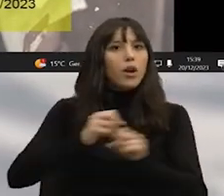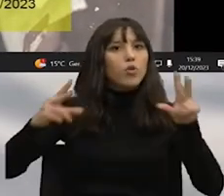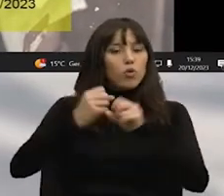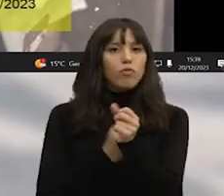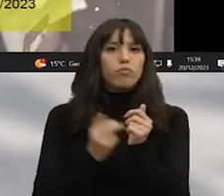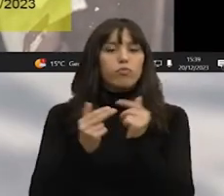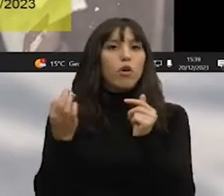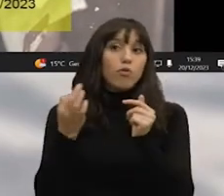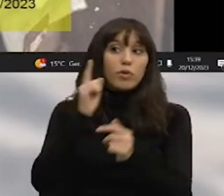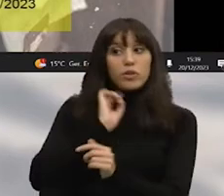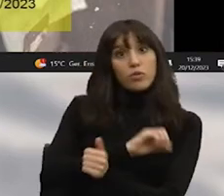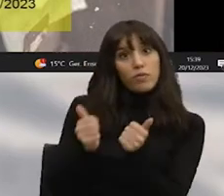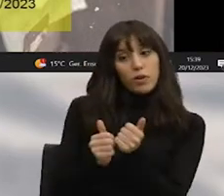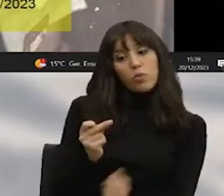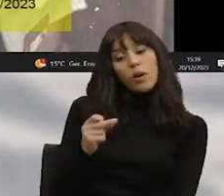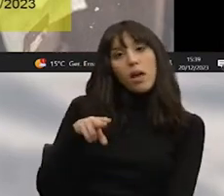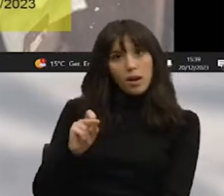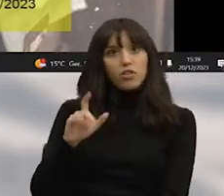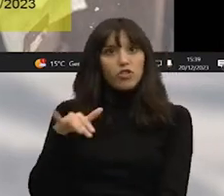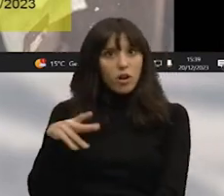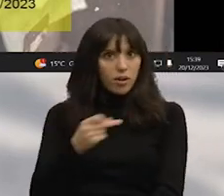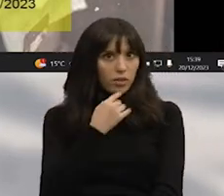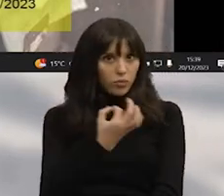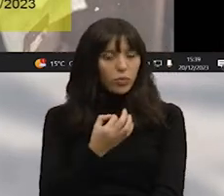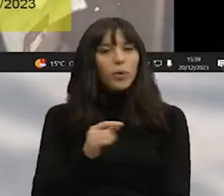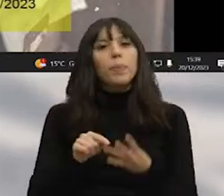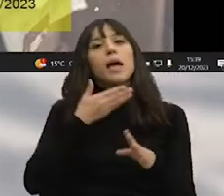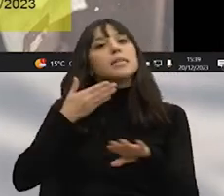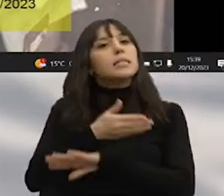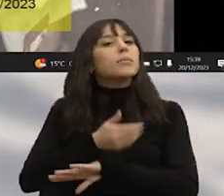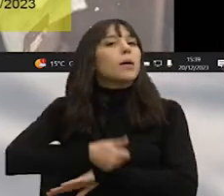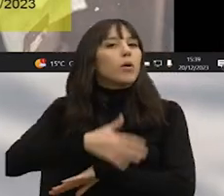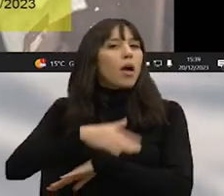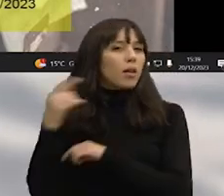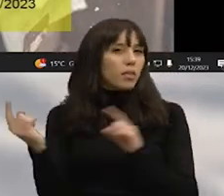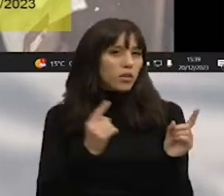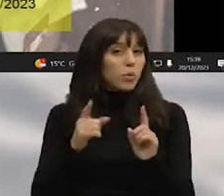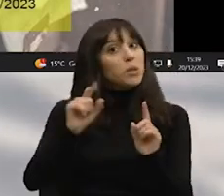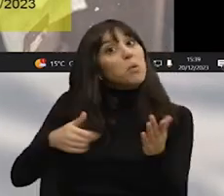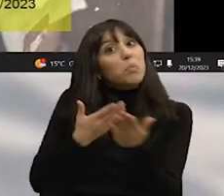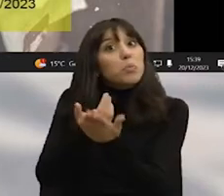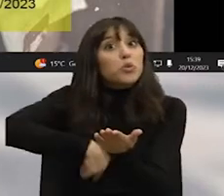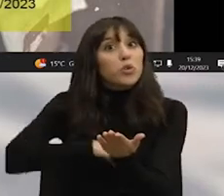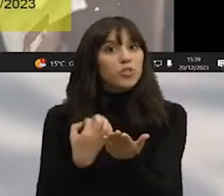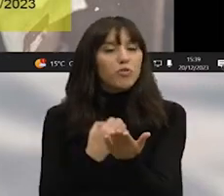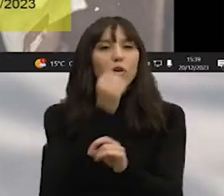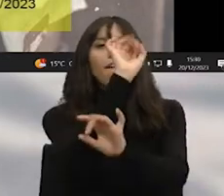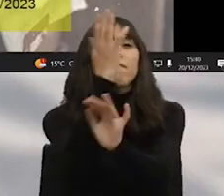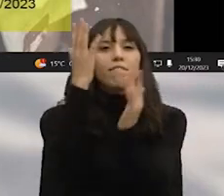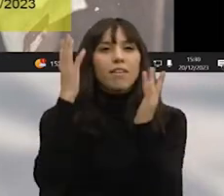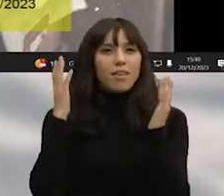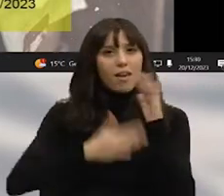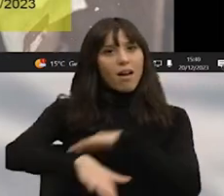a esta reunião trazido pela Sra. Vereadora Ana Jara, outra para melhor a acessibilidade nos transportes públicos ou mesmo a nossa proposta das veredas de Lisboa.